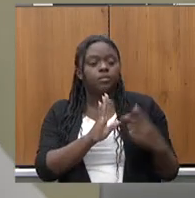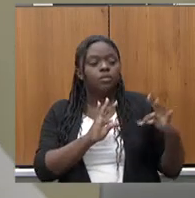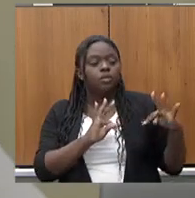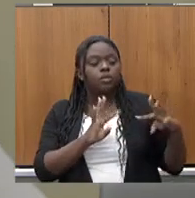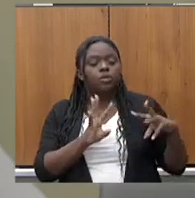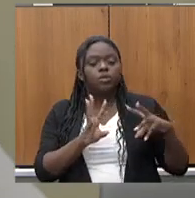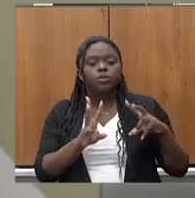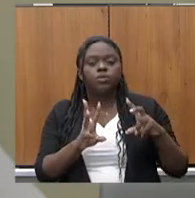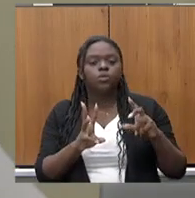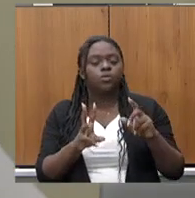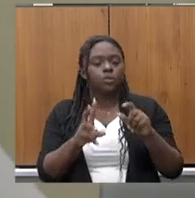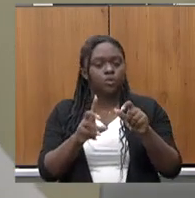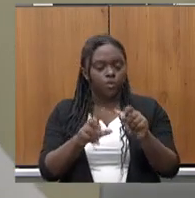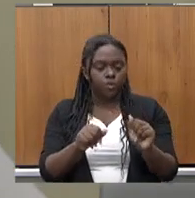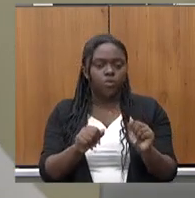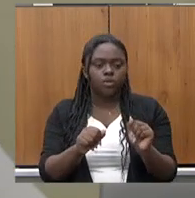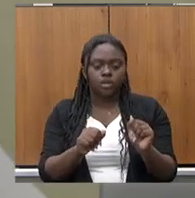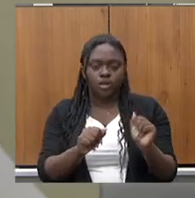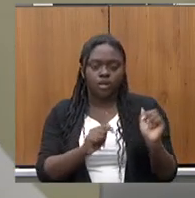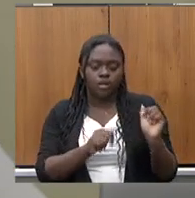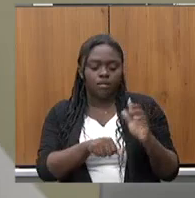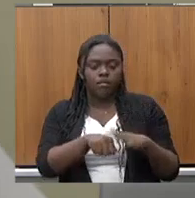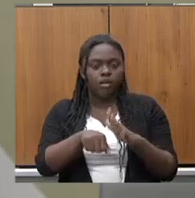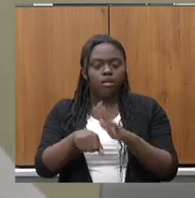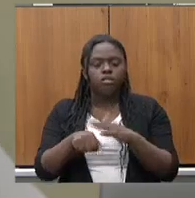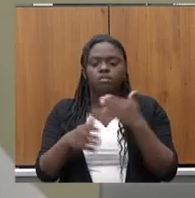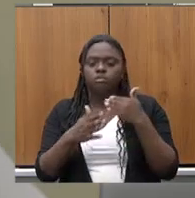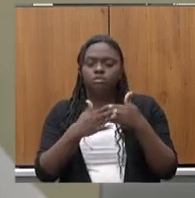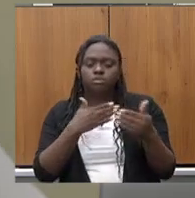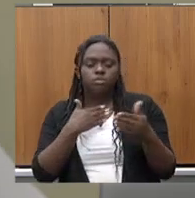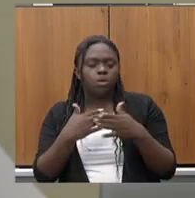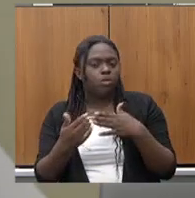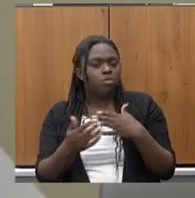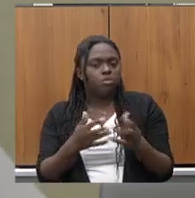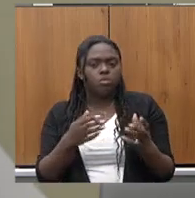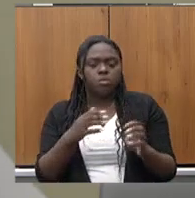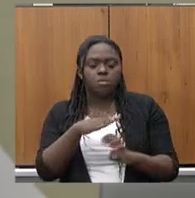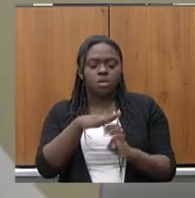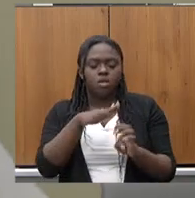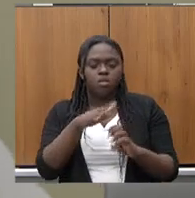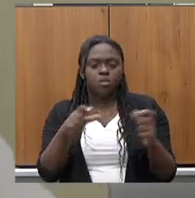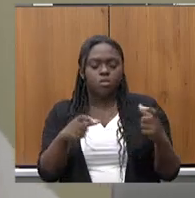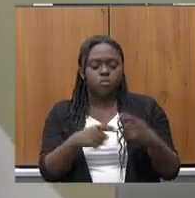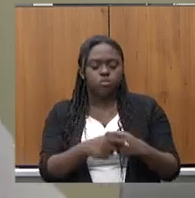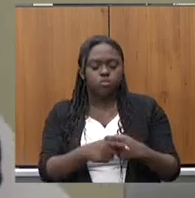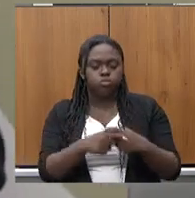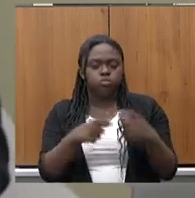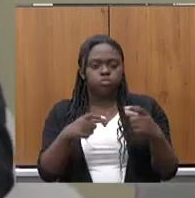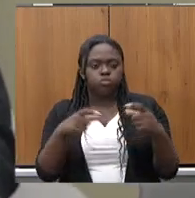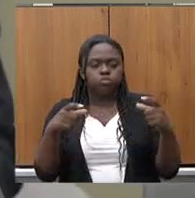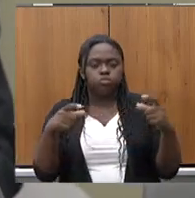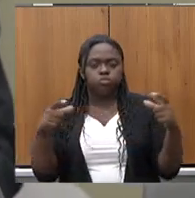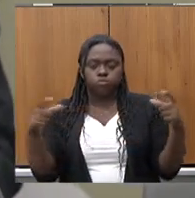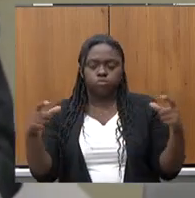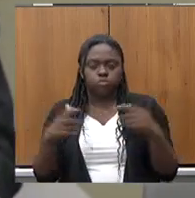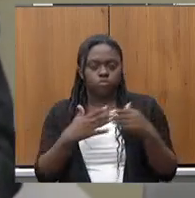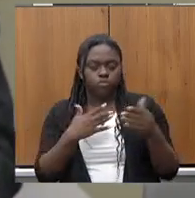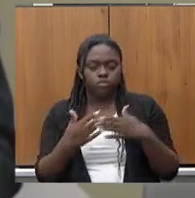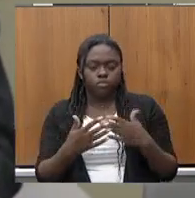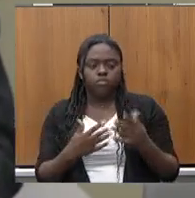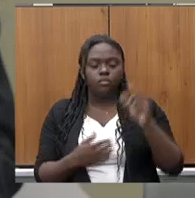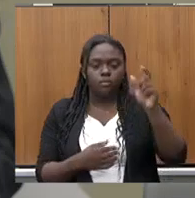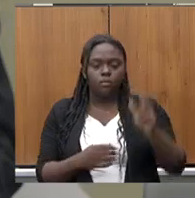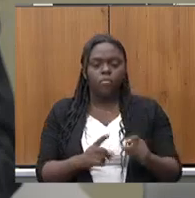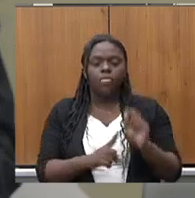eles que empreendem, independente do tamanho de seus empreendimentos. Então, os artesãos,